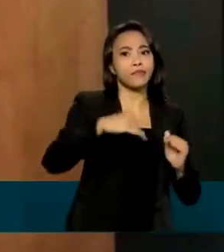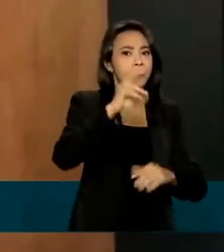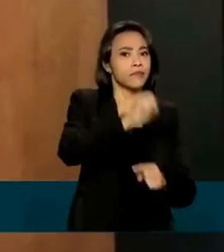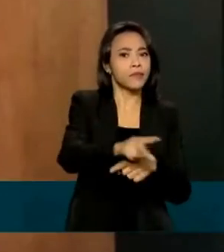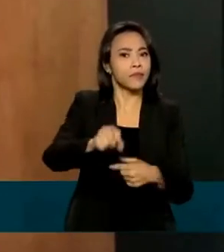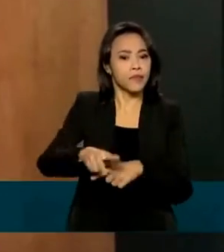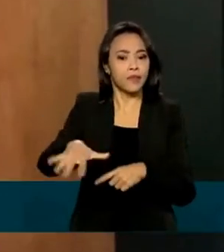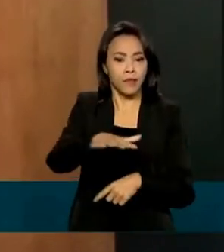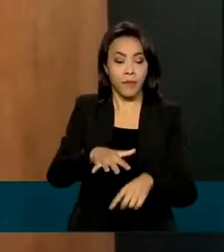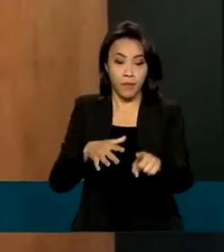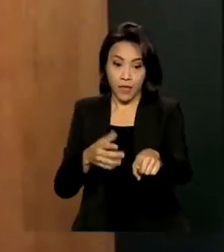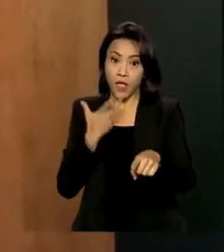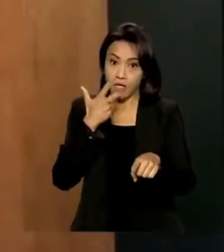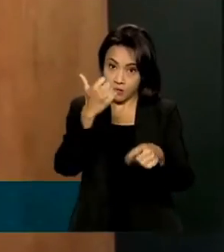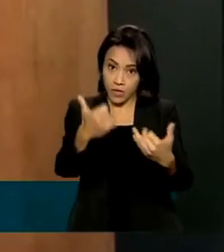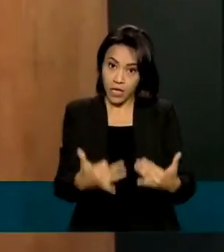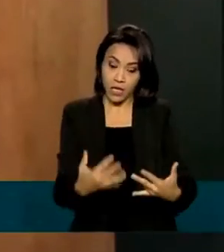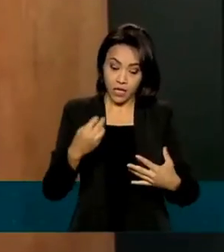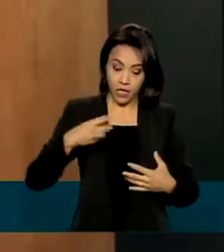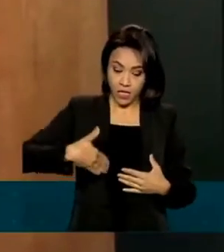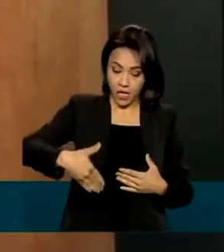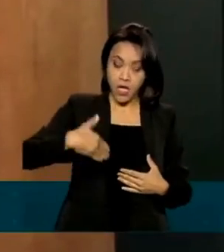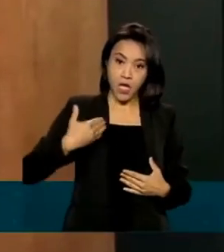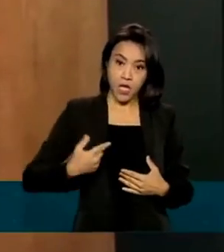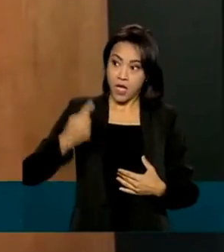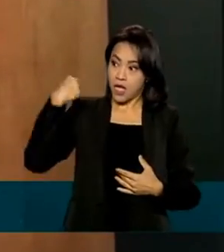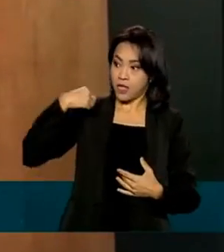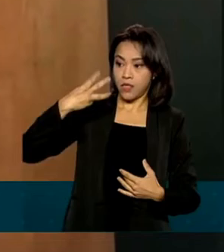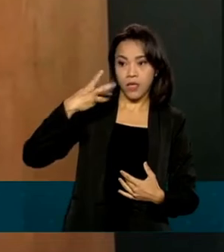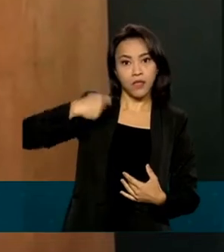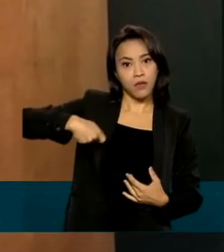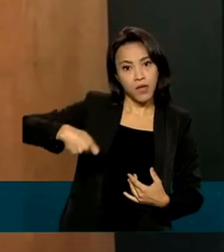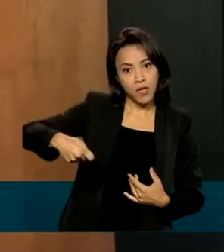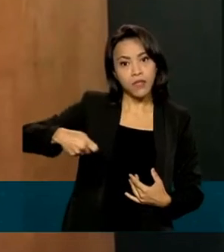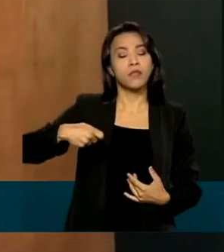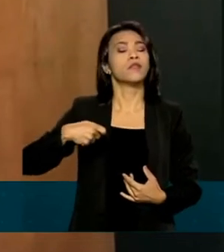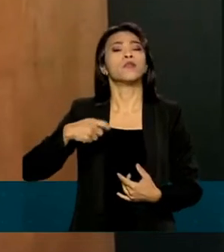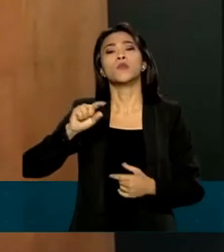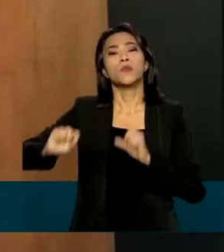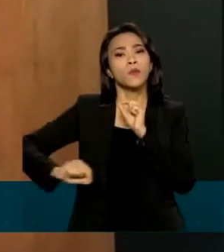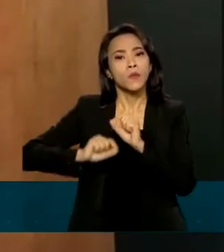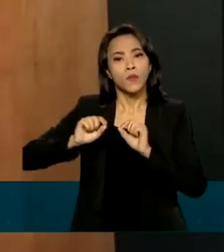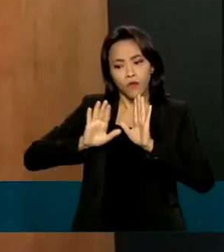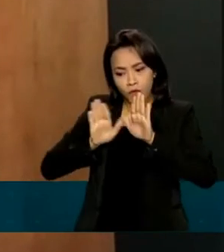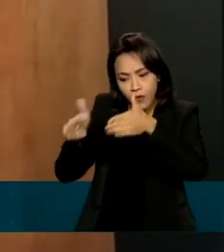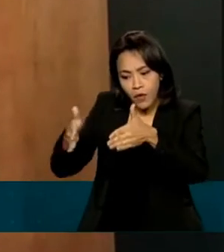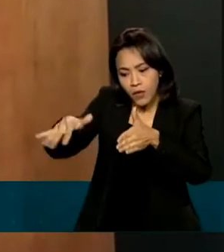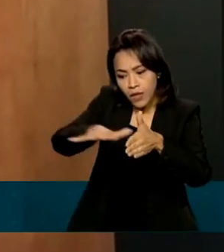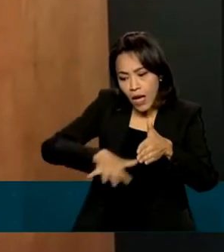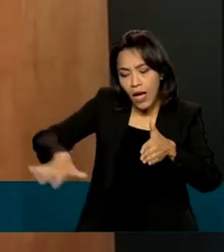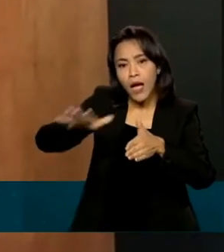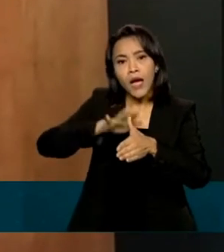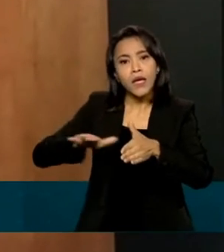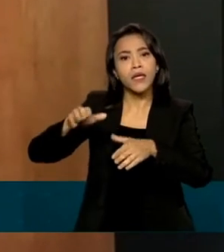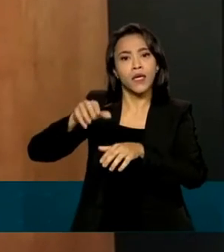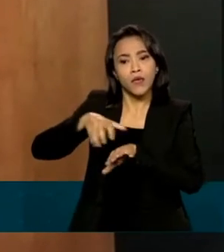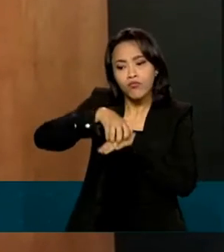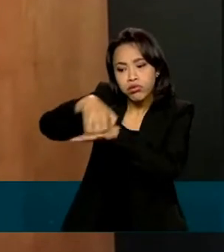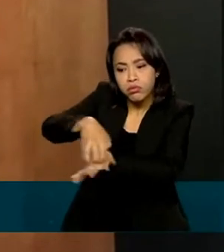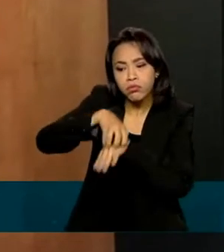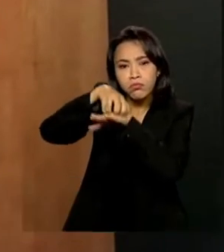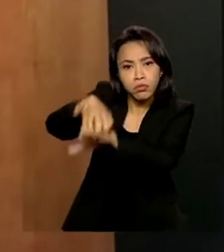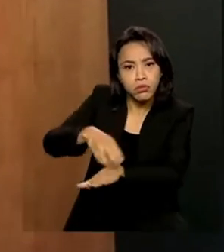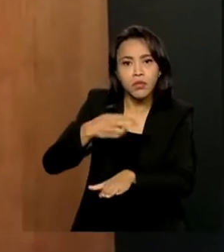Nesse trimestre, foi bastante concentrada nas atividades de transporte, armazenagem,